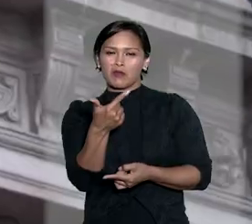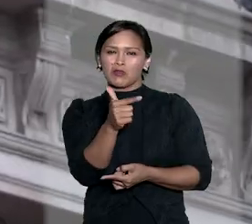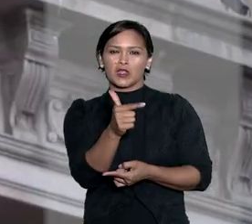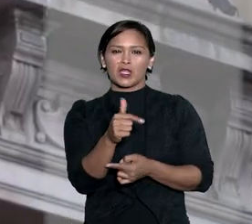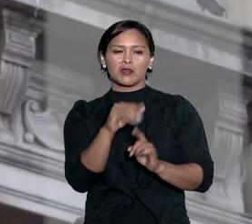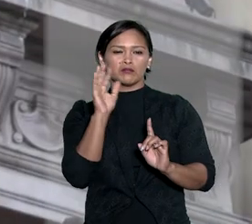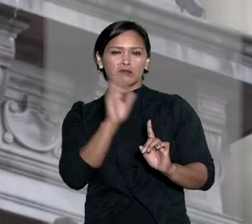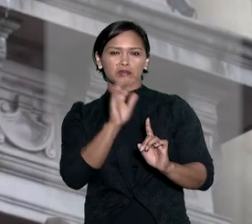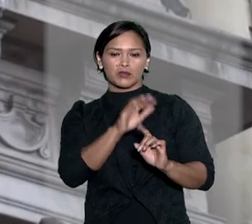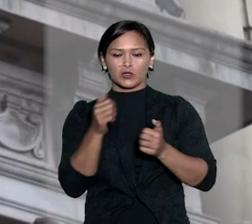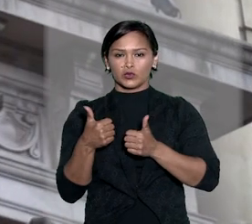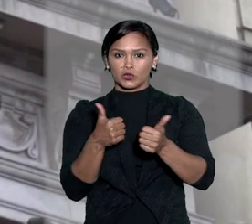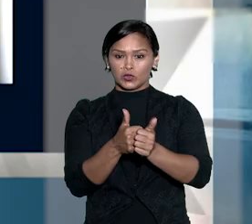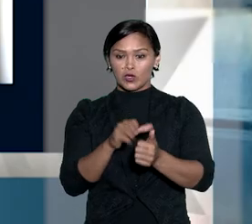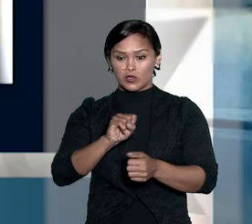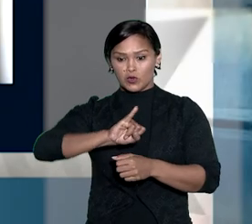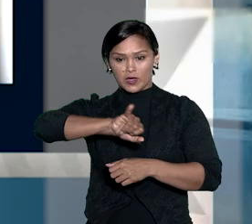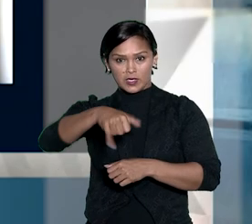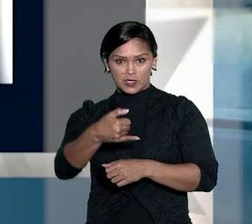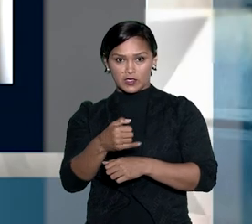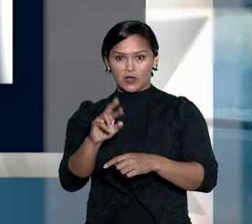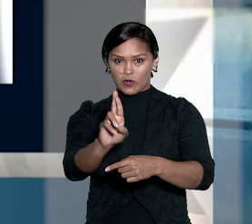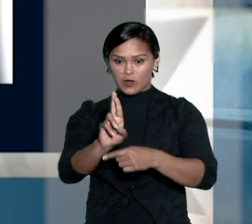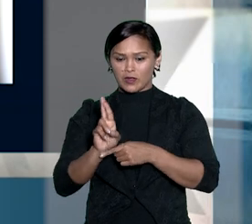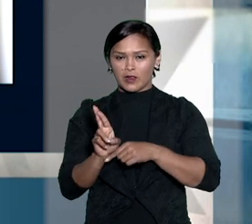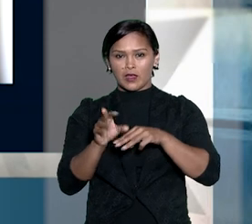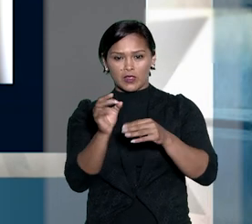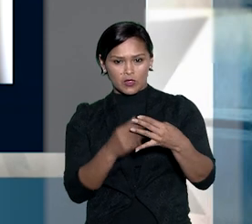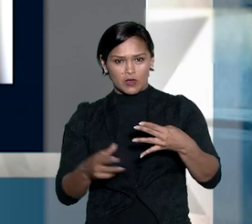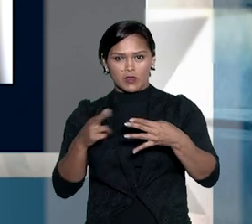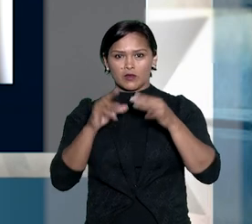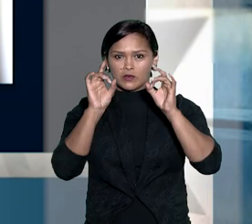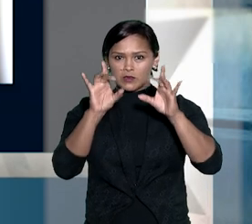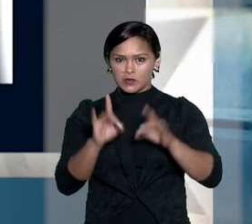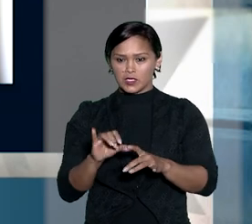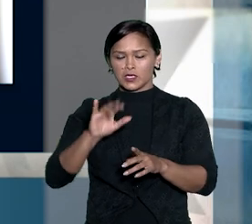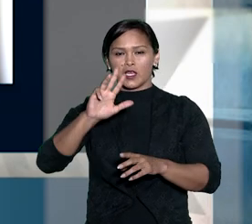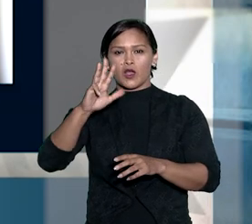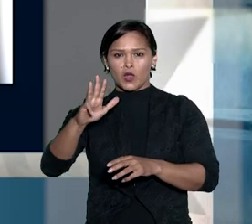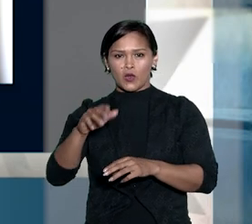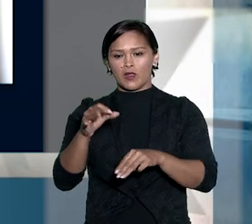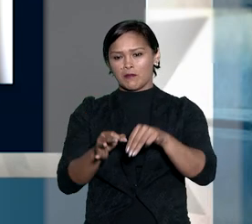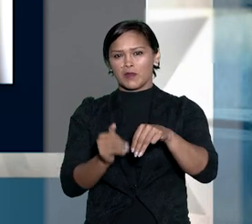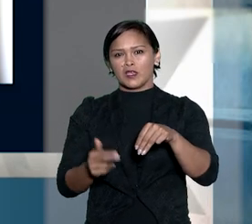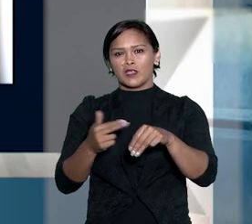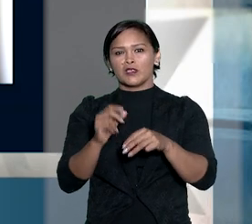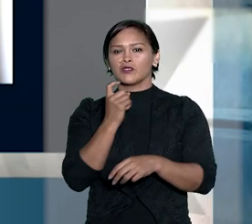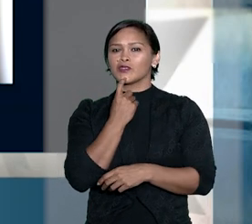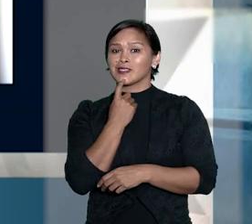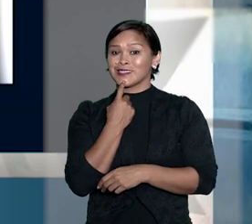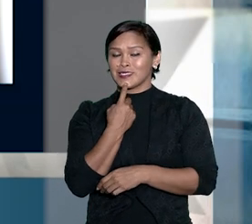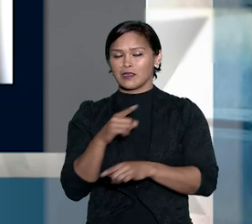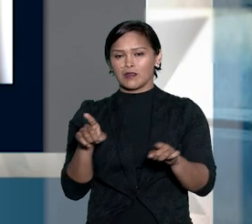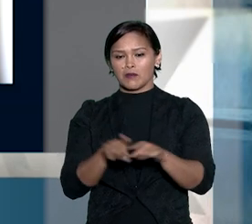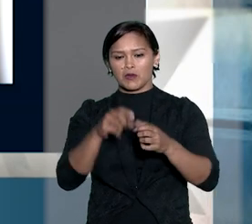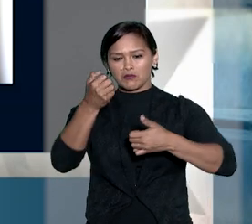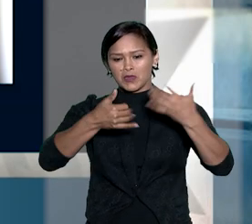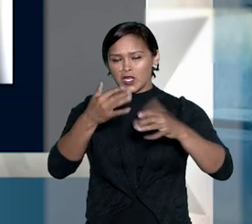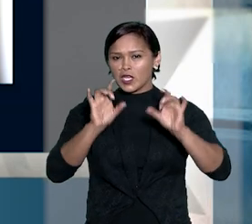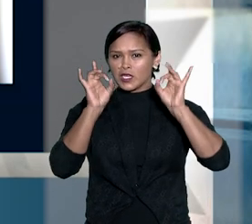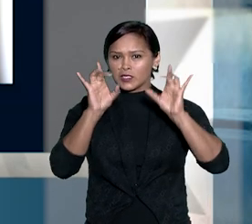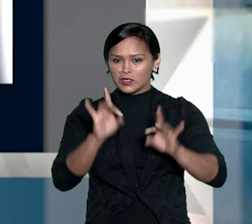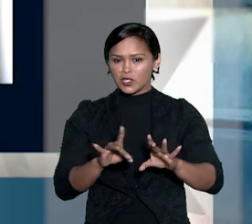não havendo abuso de conduta. No STJ, o relator do Recurso Especial de Lula, ministro Luiz Felipe Salomão,